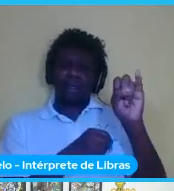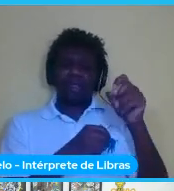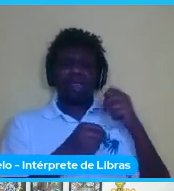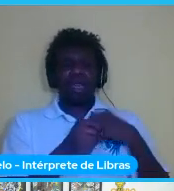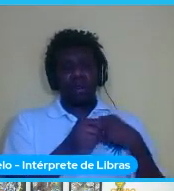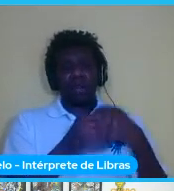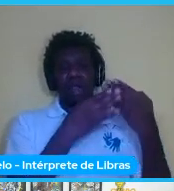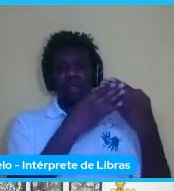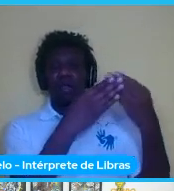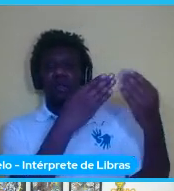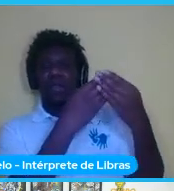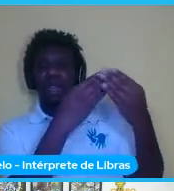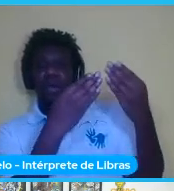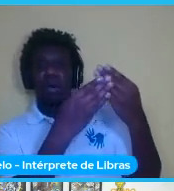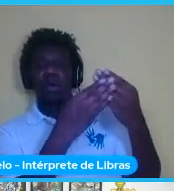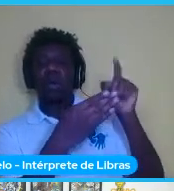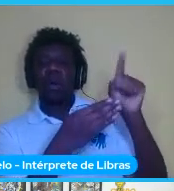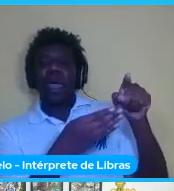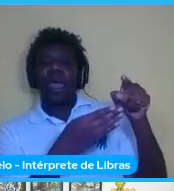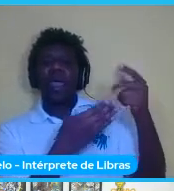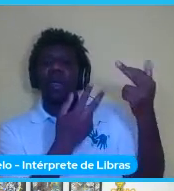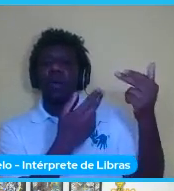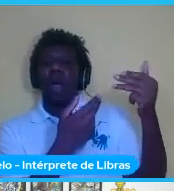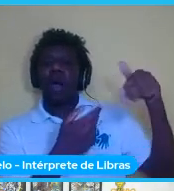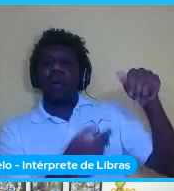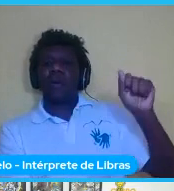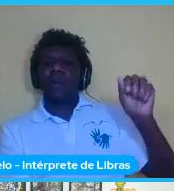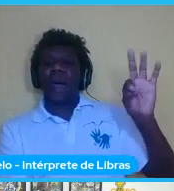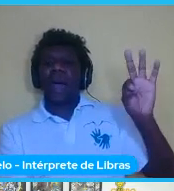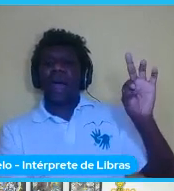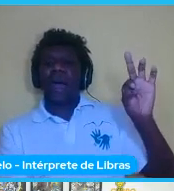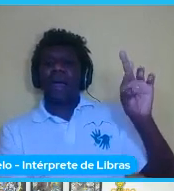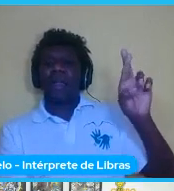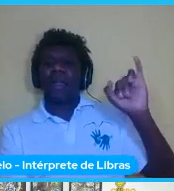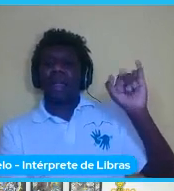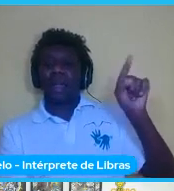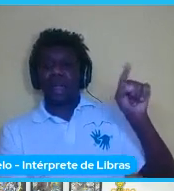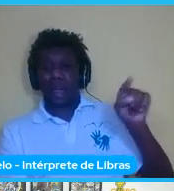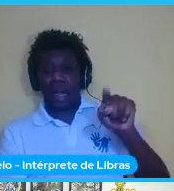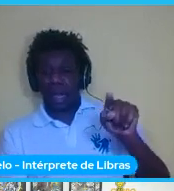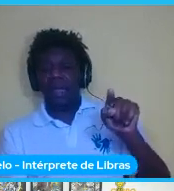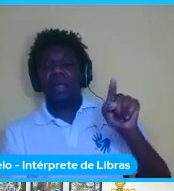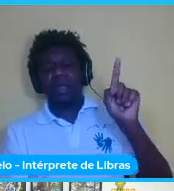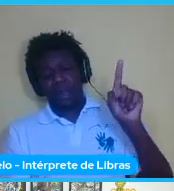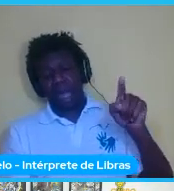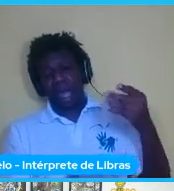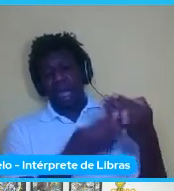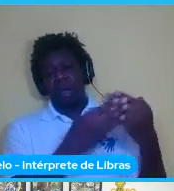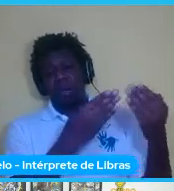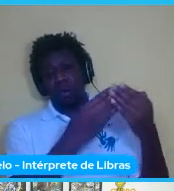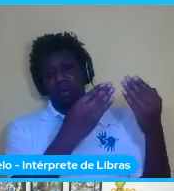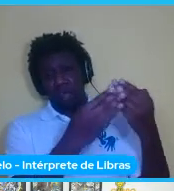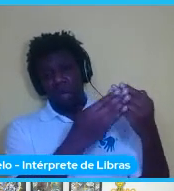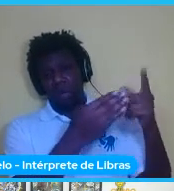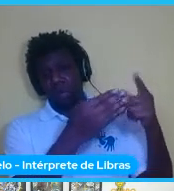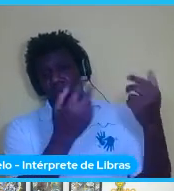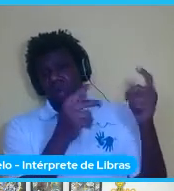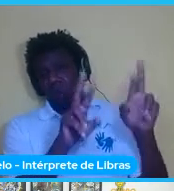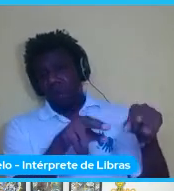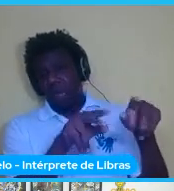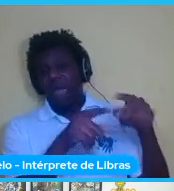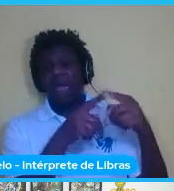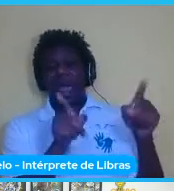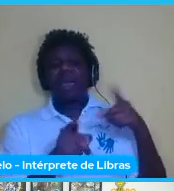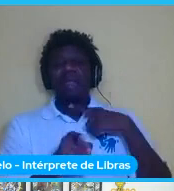filtro um filtro nada mais é do que uma matriz então existe aqui dentro das camadas de convolução